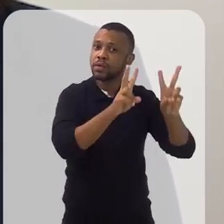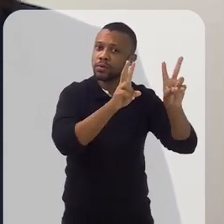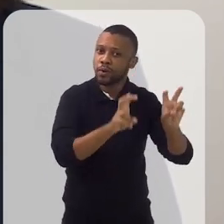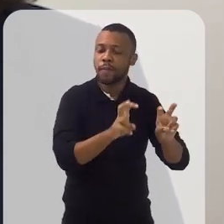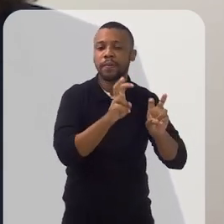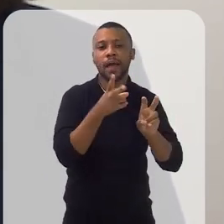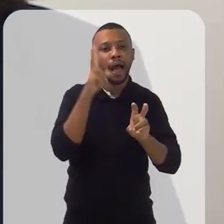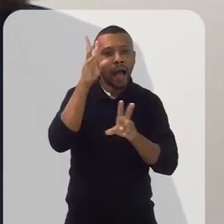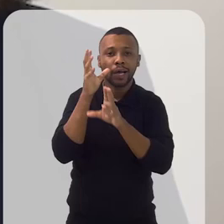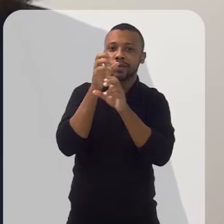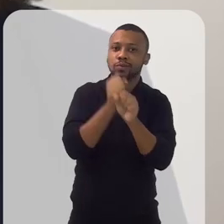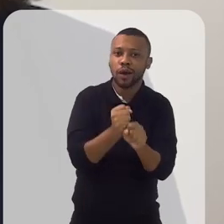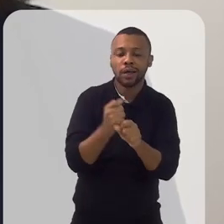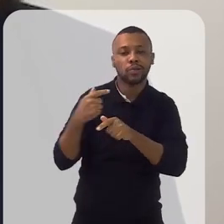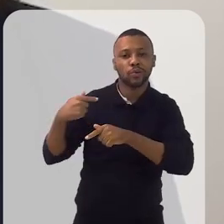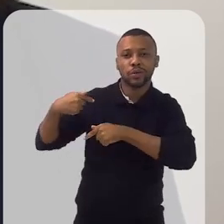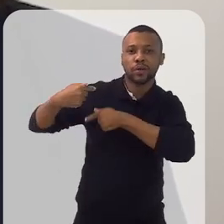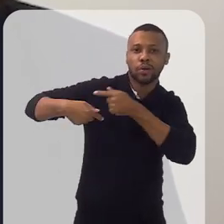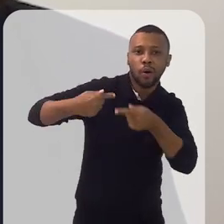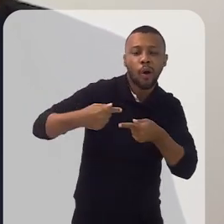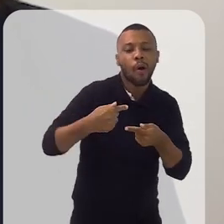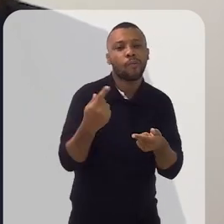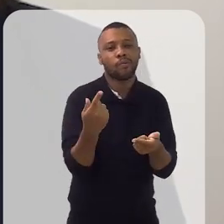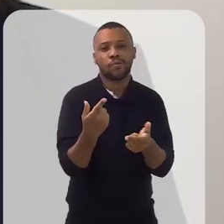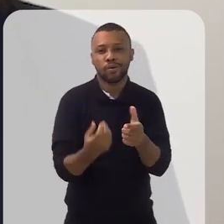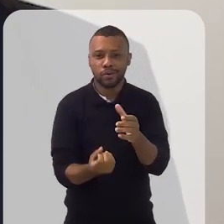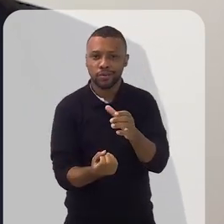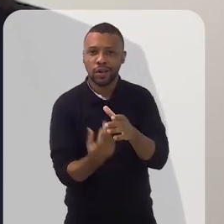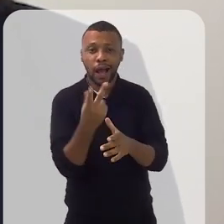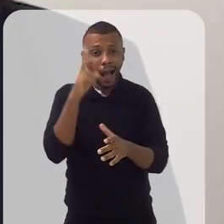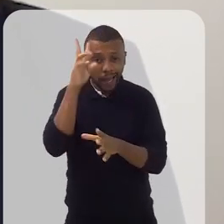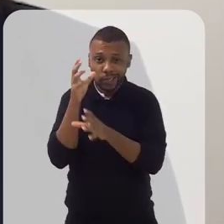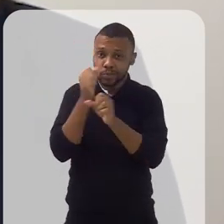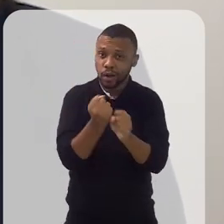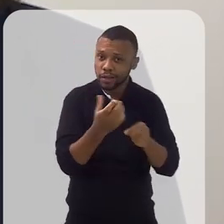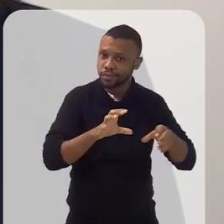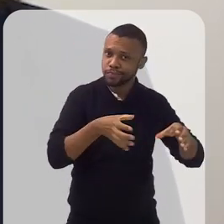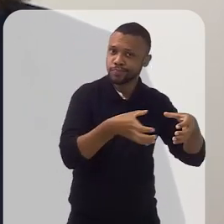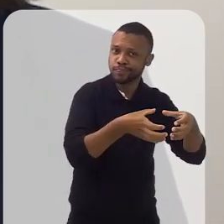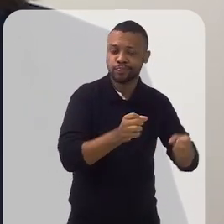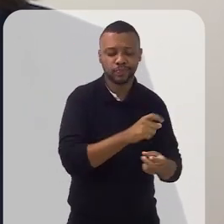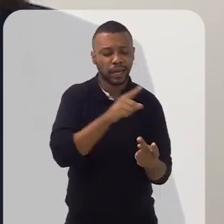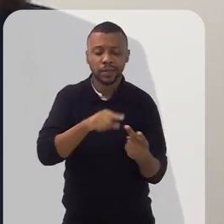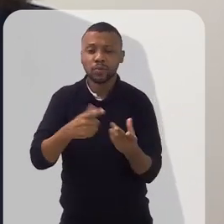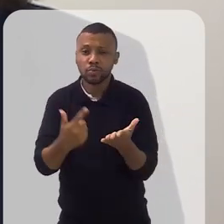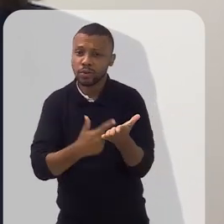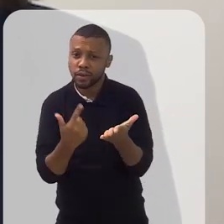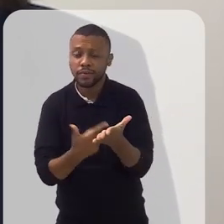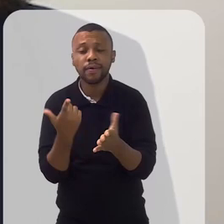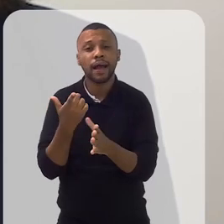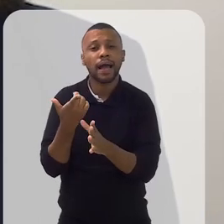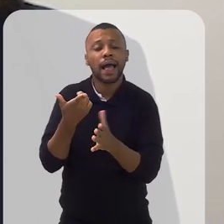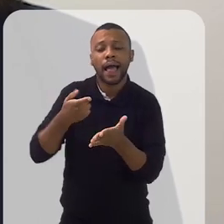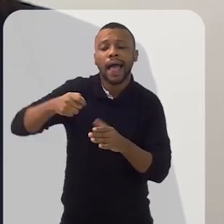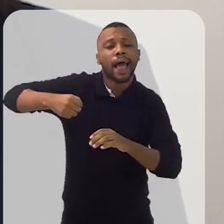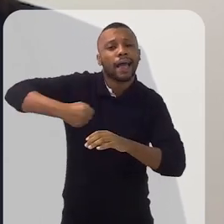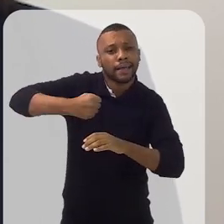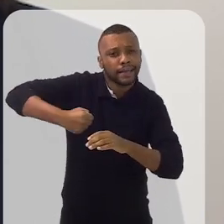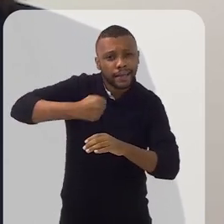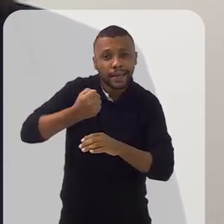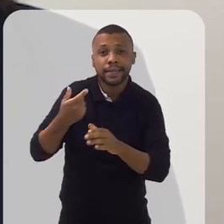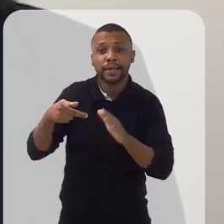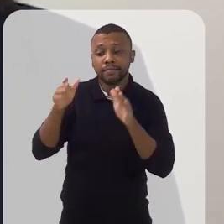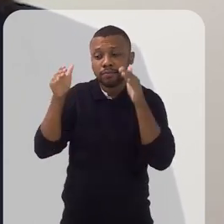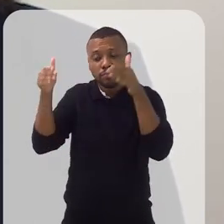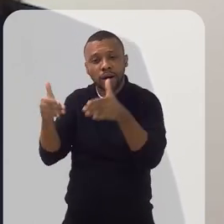quilombos, origem das comunidades, crenças e desafios. A segunda publicação, Receitas e Histórias das Colônias de Pescadores e